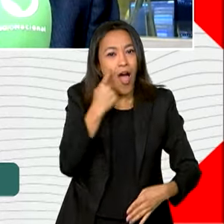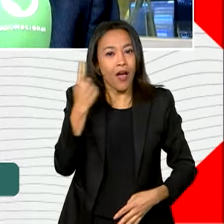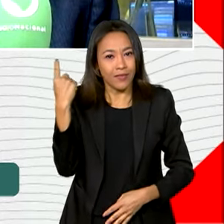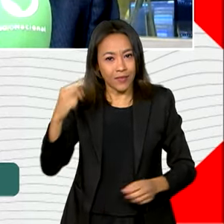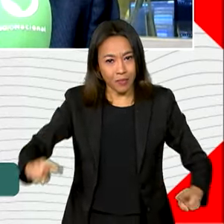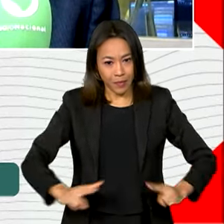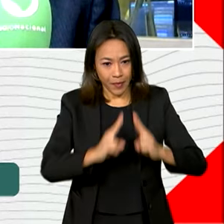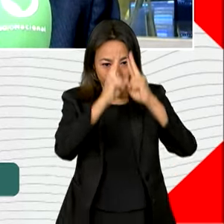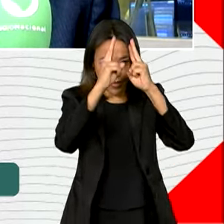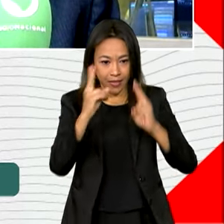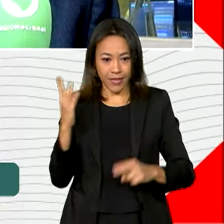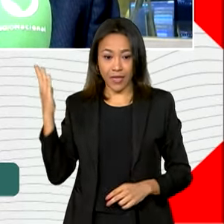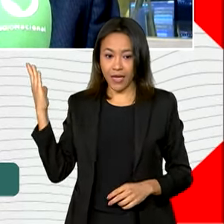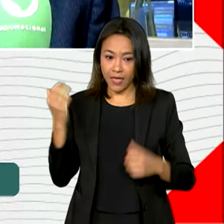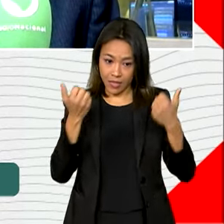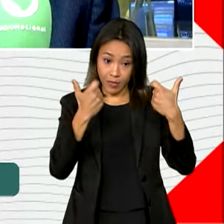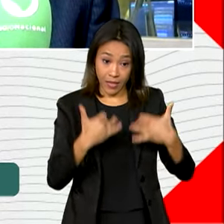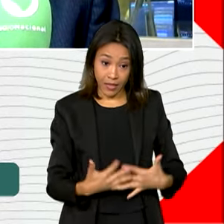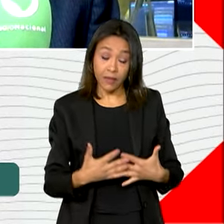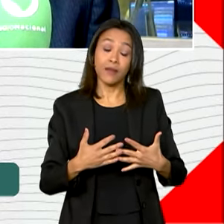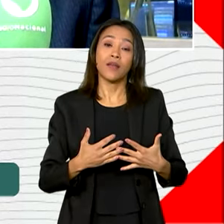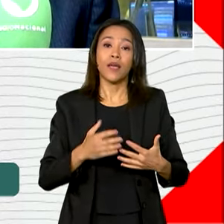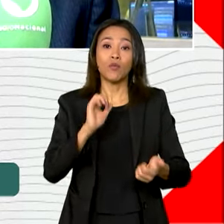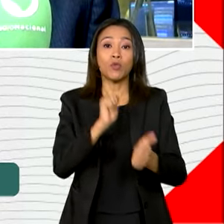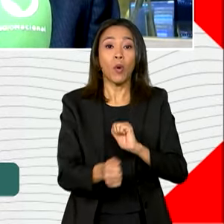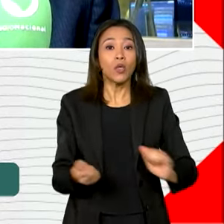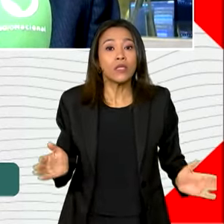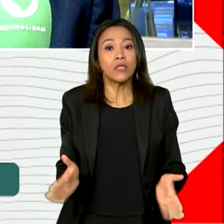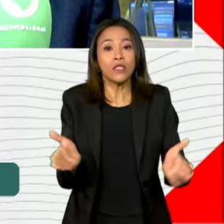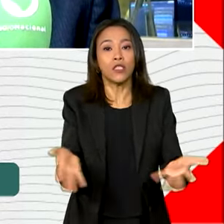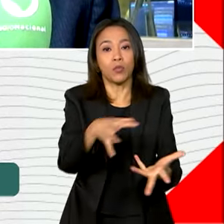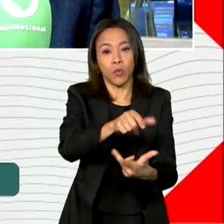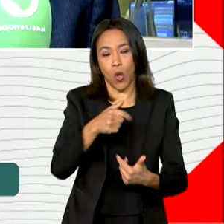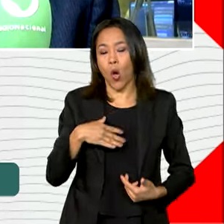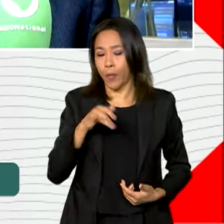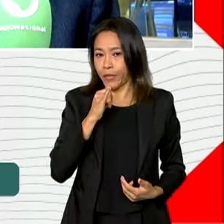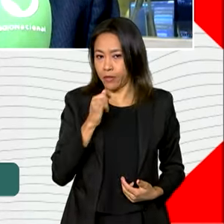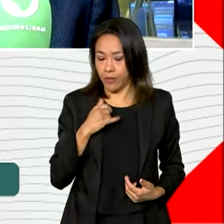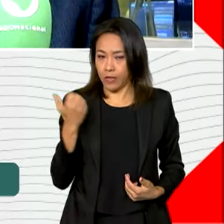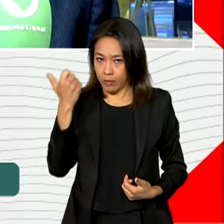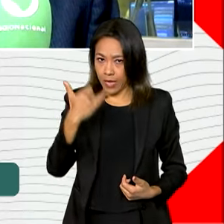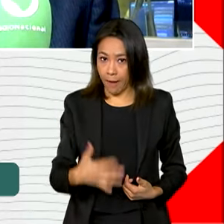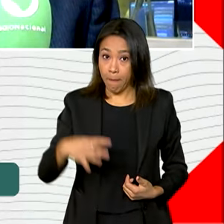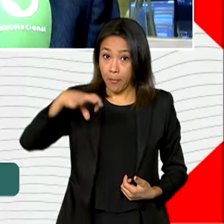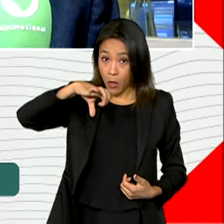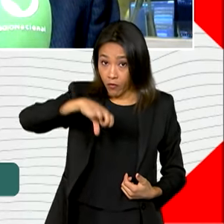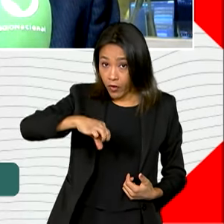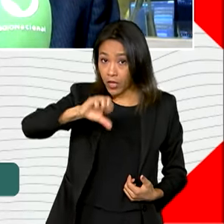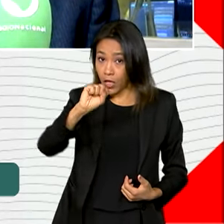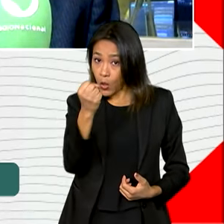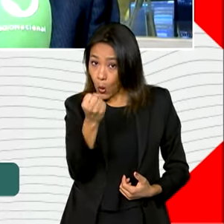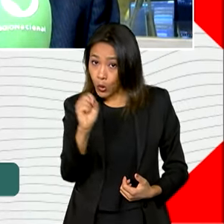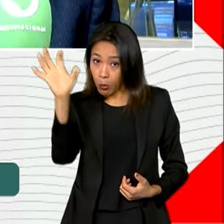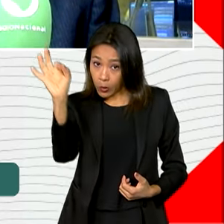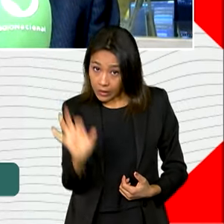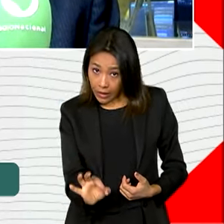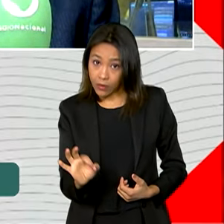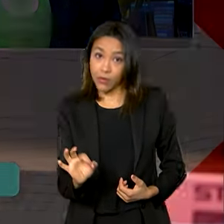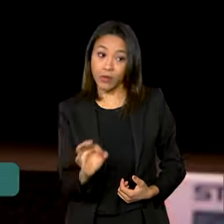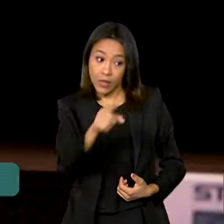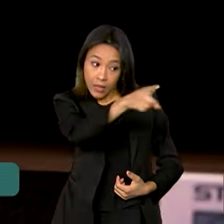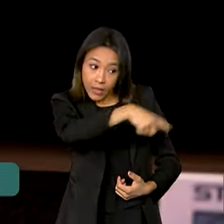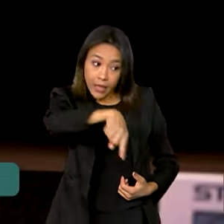É o maior programa de incentivo ao esporte do mundo. Para que vocês tenham noção do que eu estou falando aqui, 98% dos atletas que